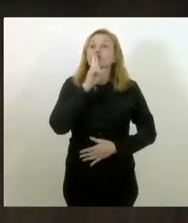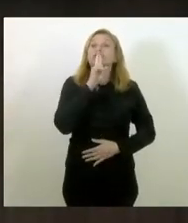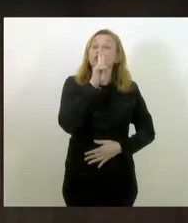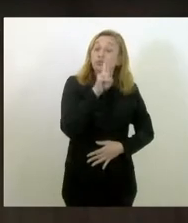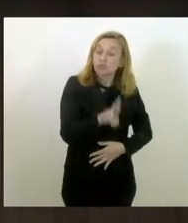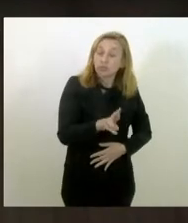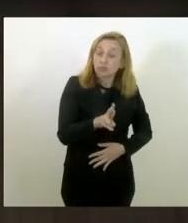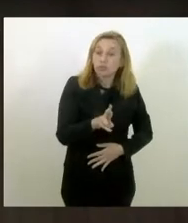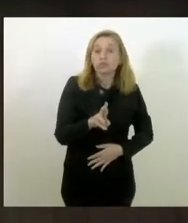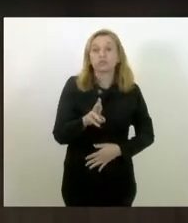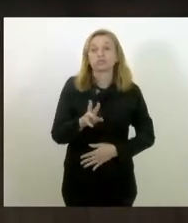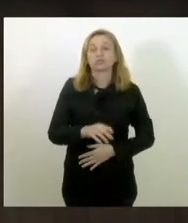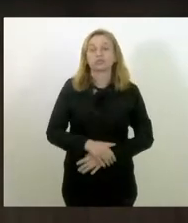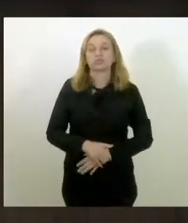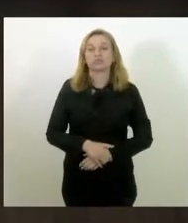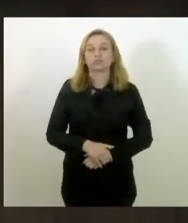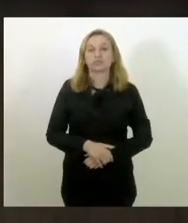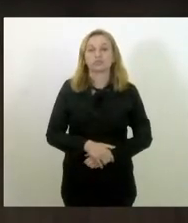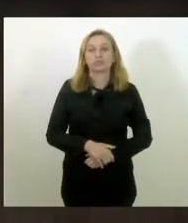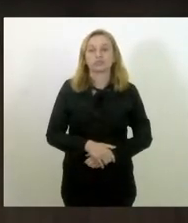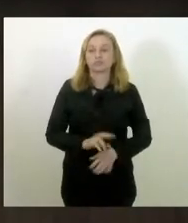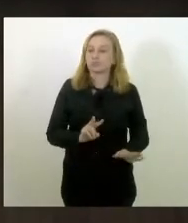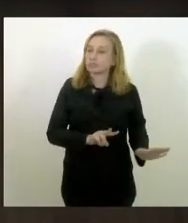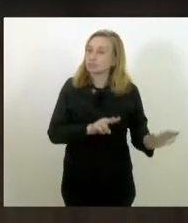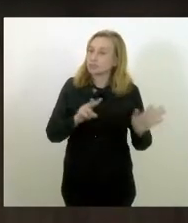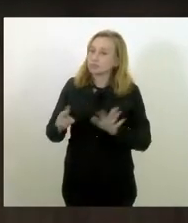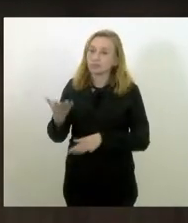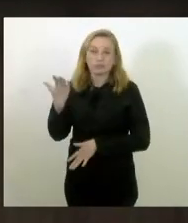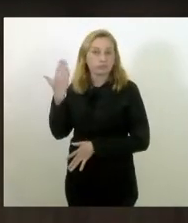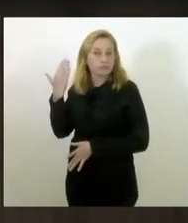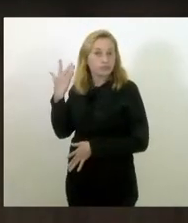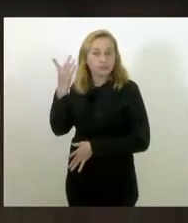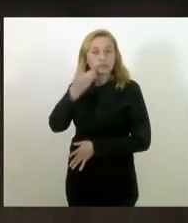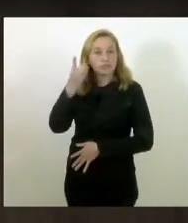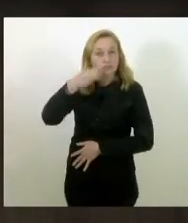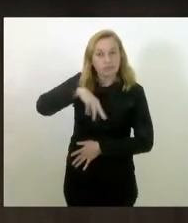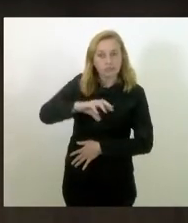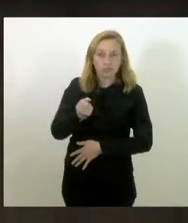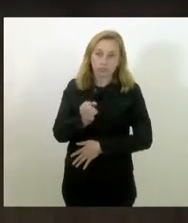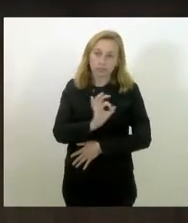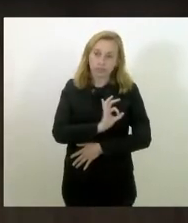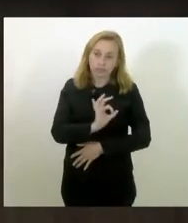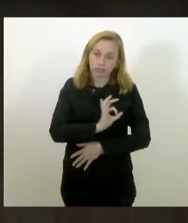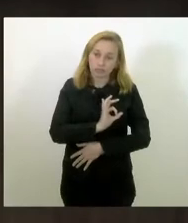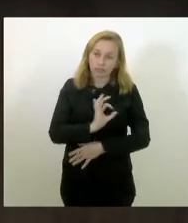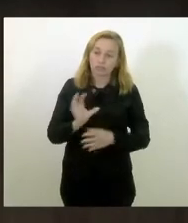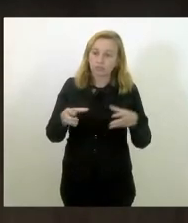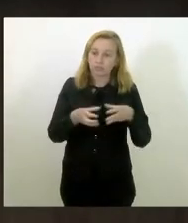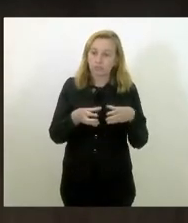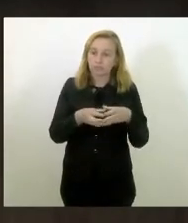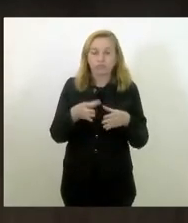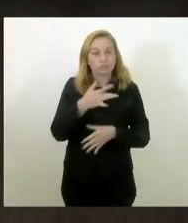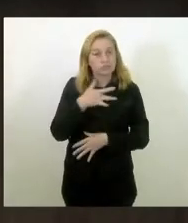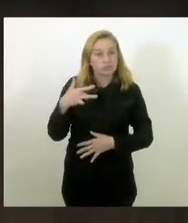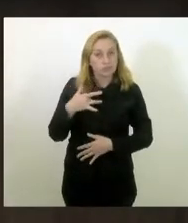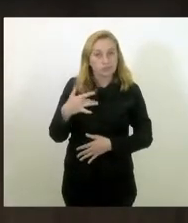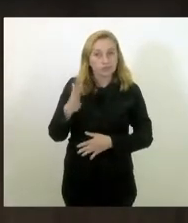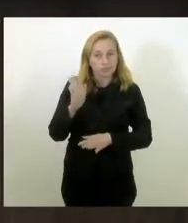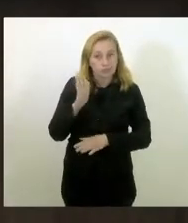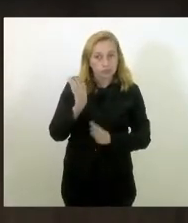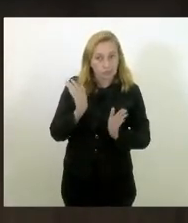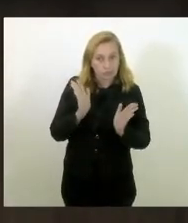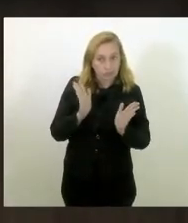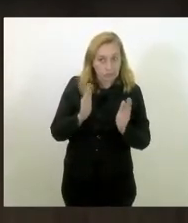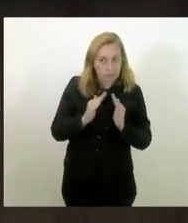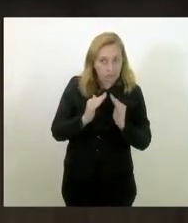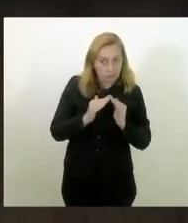questionamento feito na semana passada pela deputada Marta Rocha, que preside a comissão de saúde dessa casa, mas, além dela,